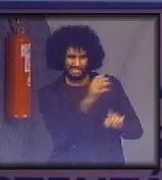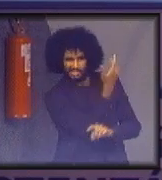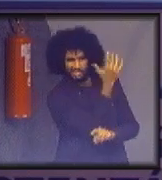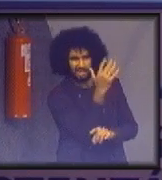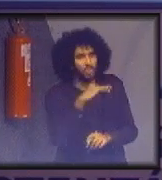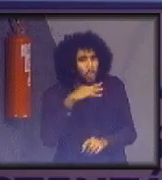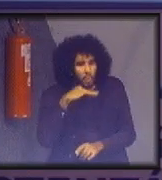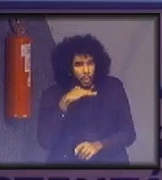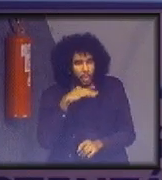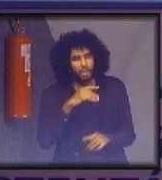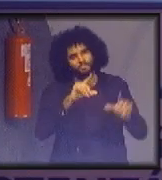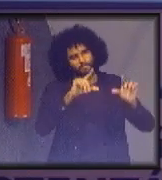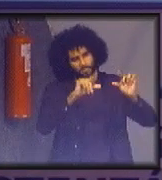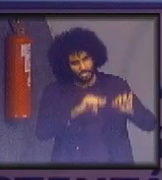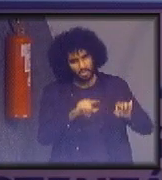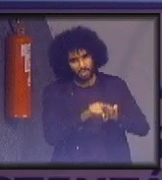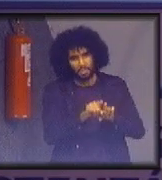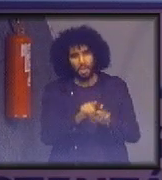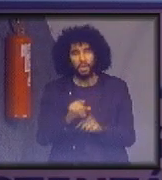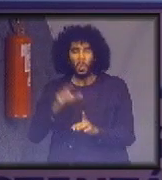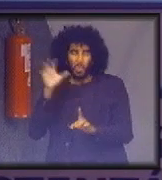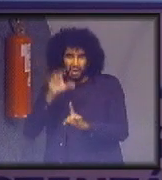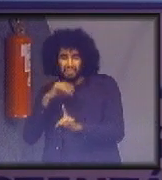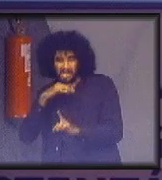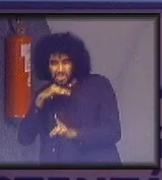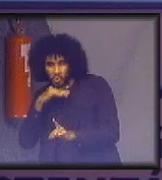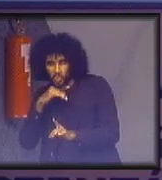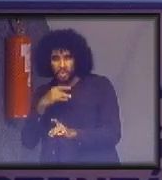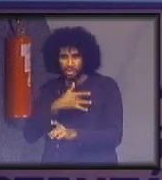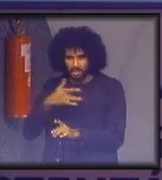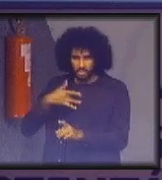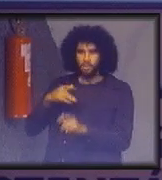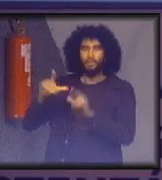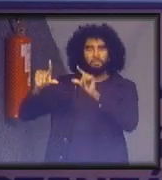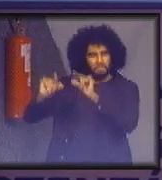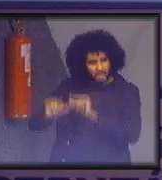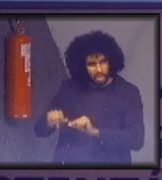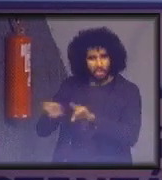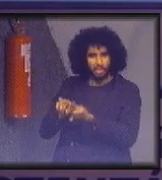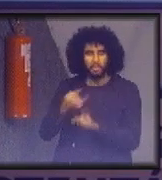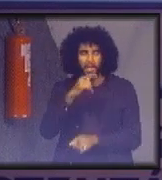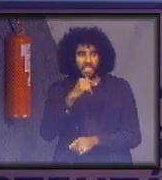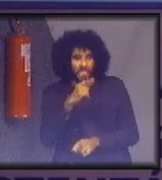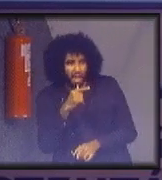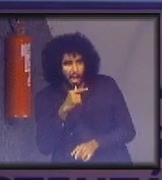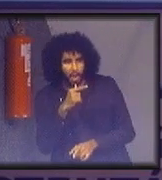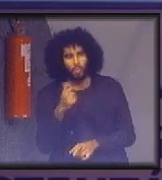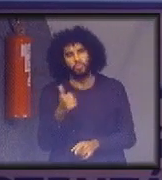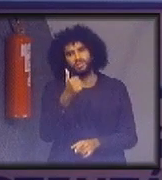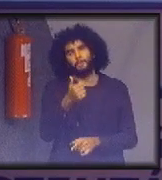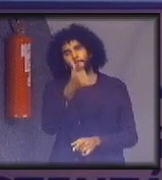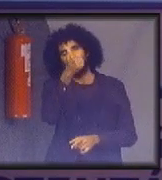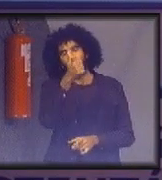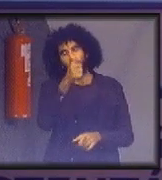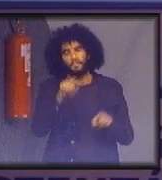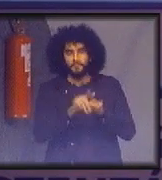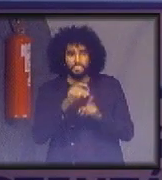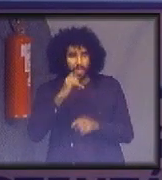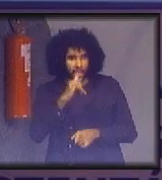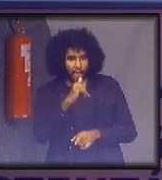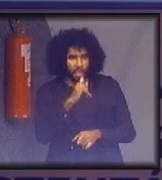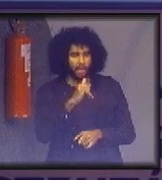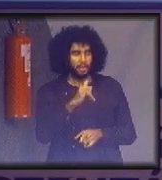impacto sobre a saúde das pessoas, é menos impacto sobre as águas, sobre o uso de energia elétrica, enfim,